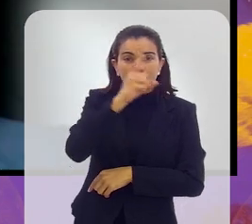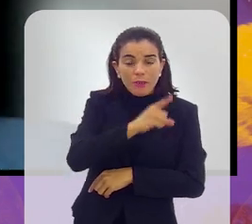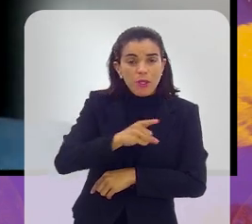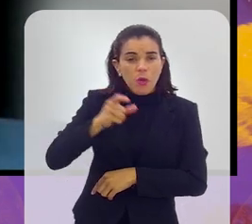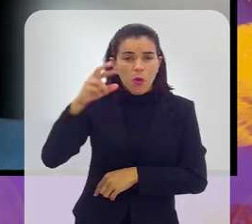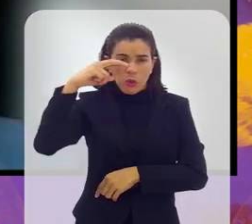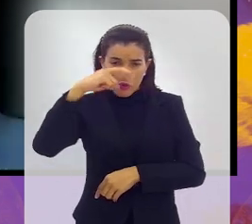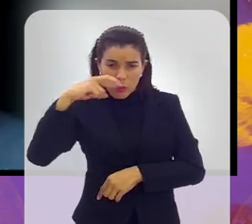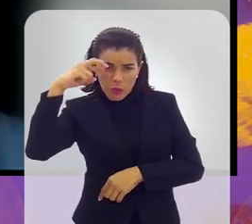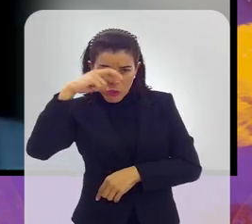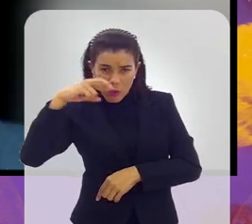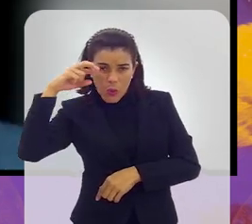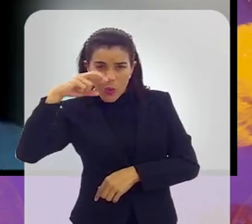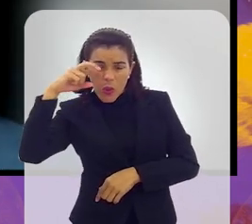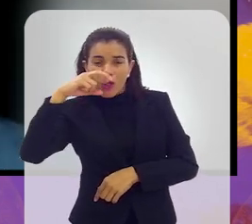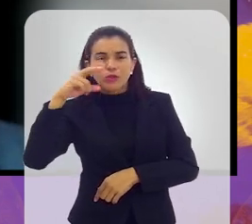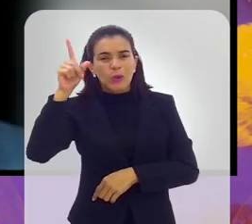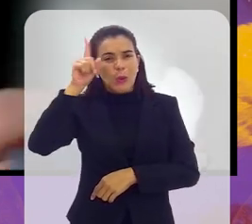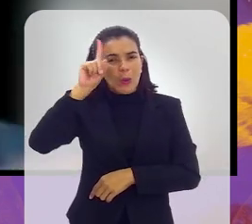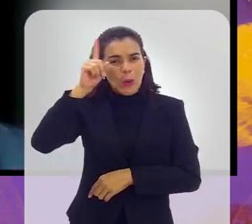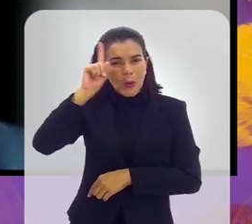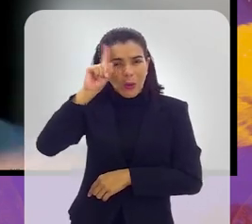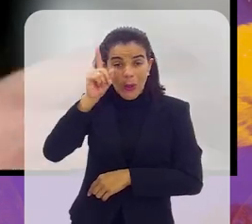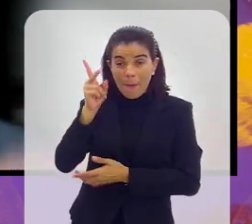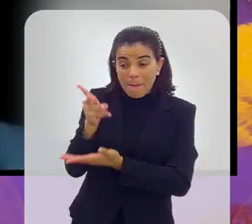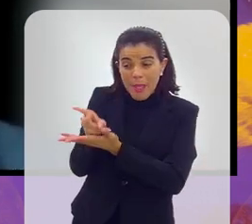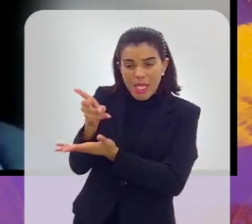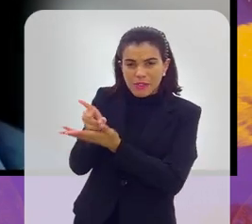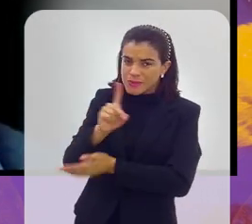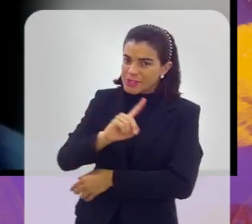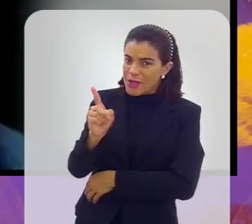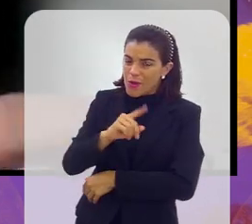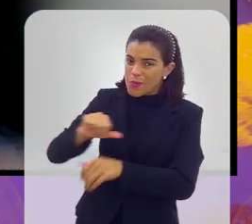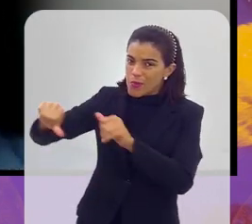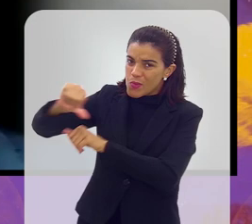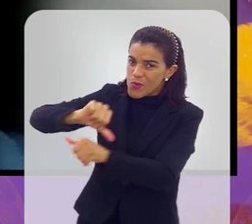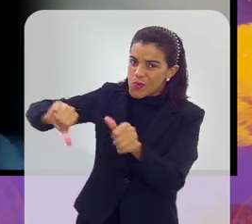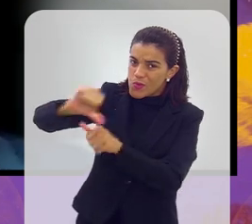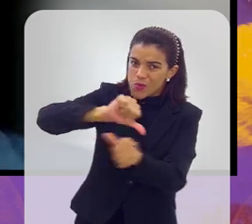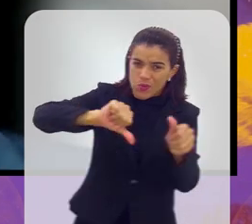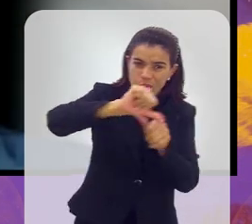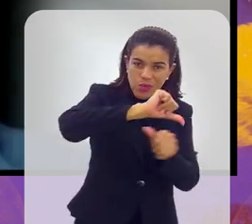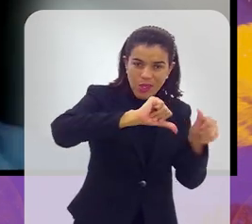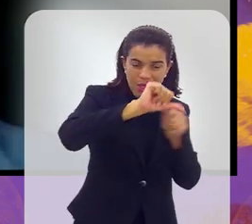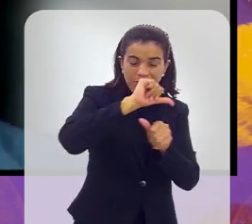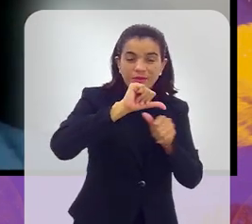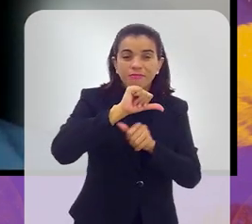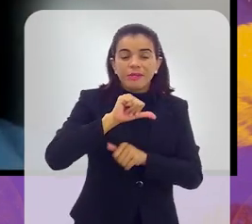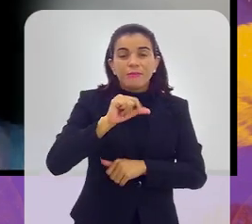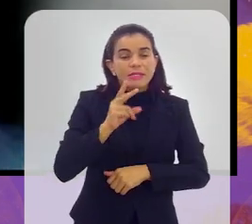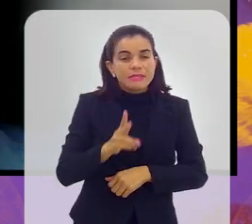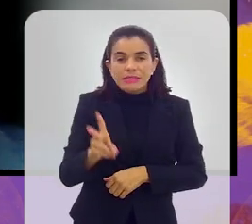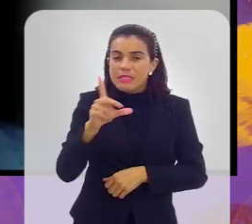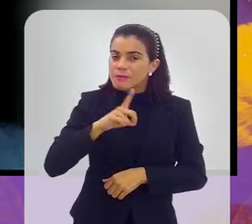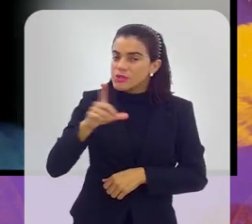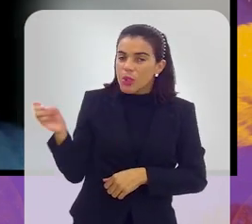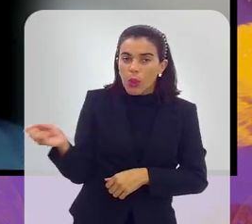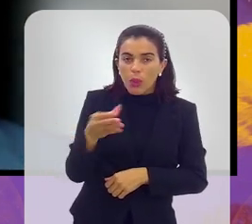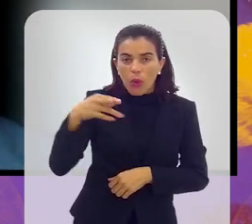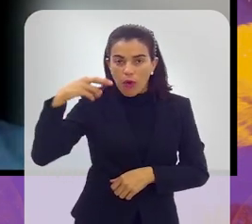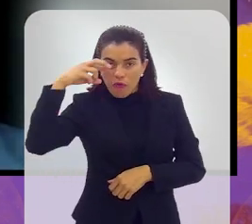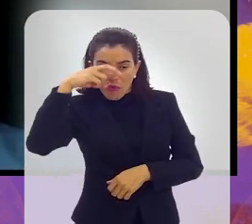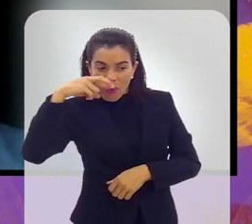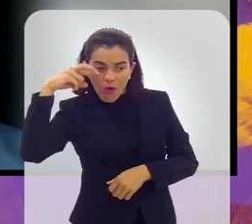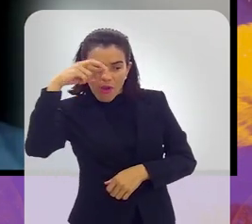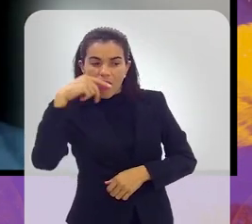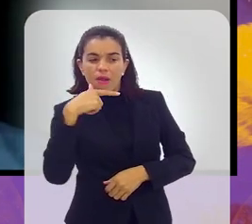os finais de semana, os olheiros estavam lá, claro, nem todo dia os mesmos olheiros estavam, estavam muito se revezando, mas todos os dias tinham